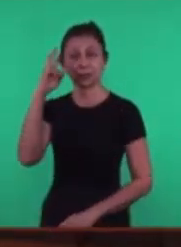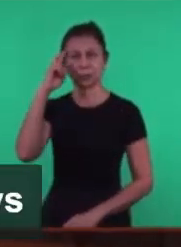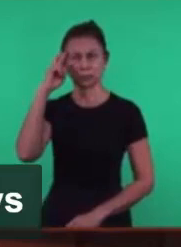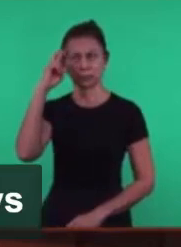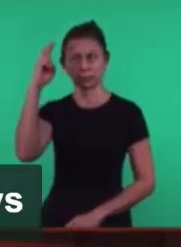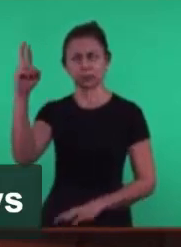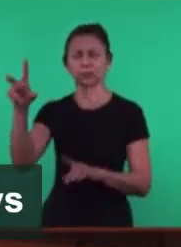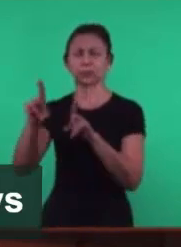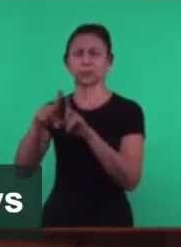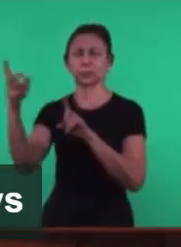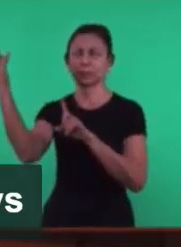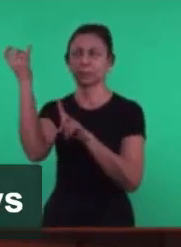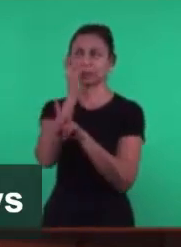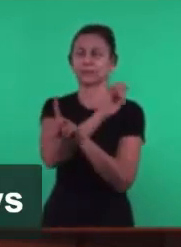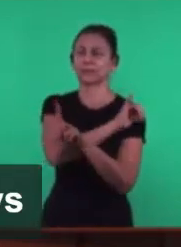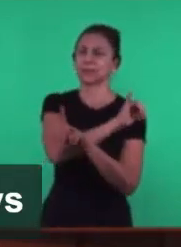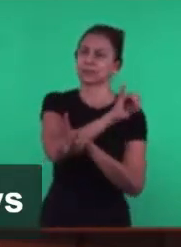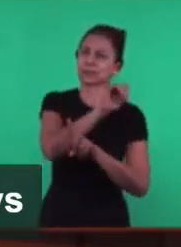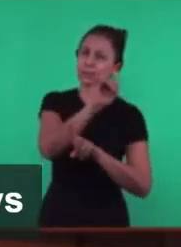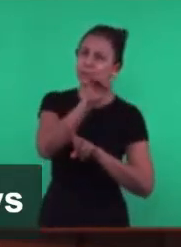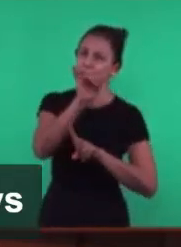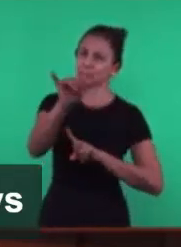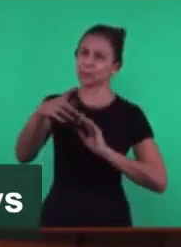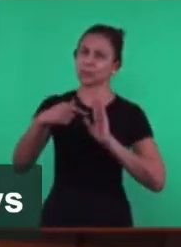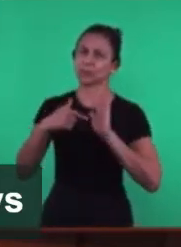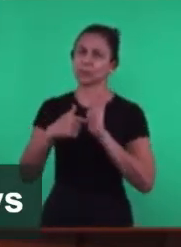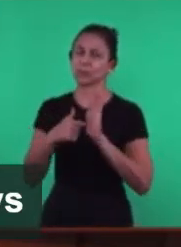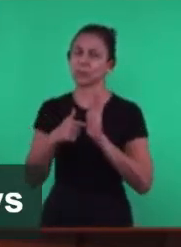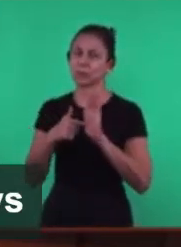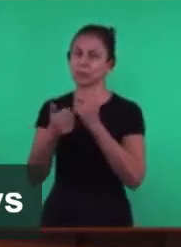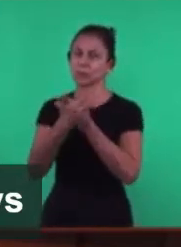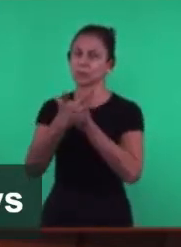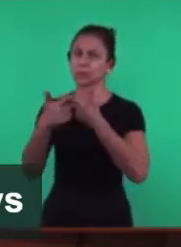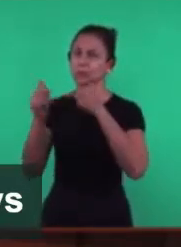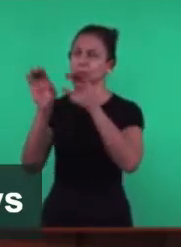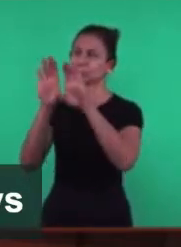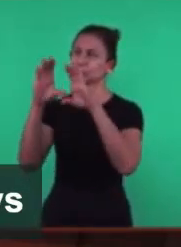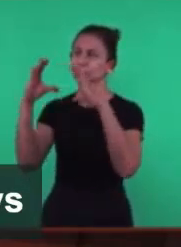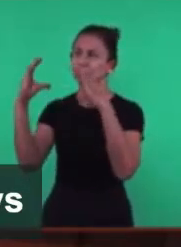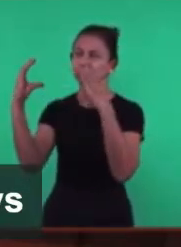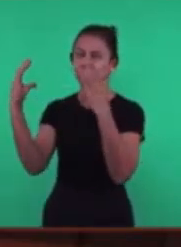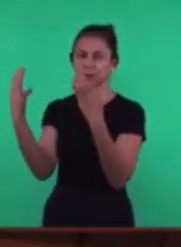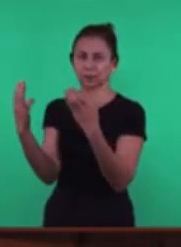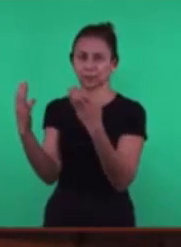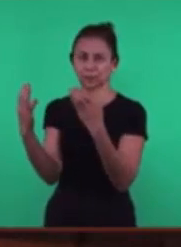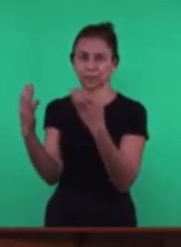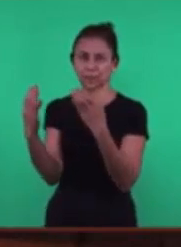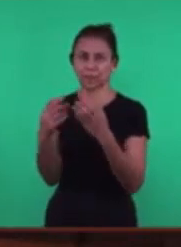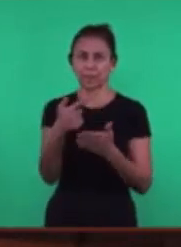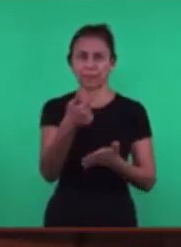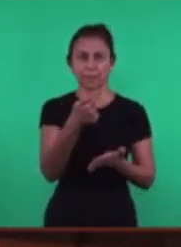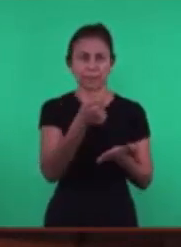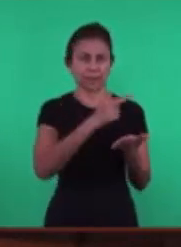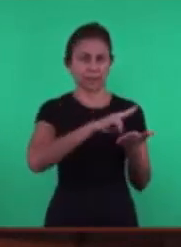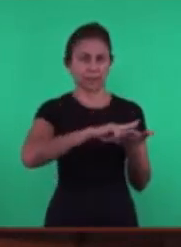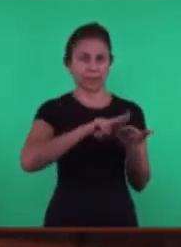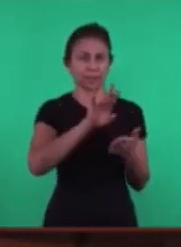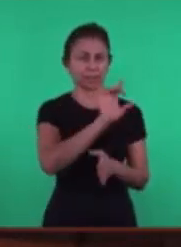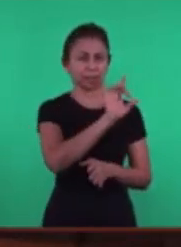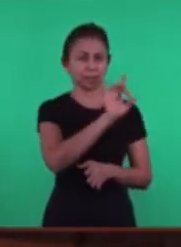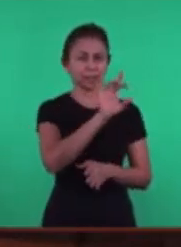Profeticamente As sete cartas Quando ele Cita Cada parábola